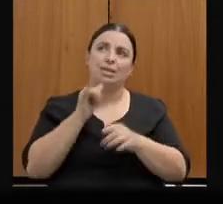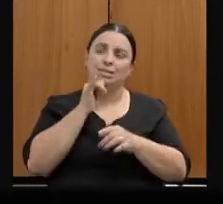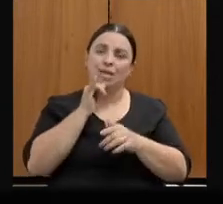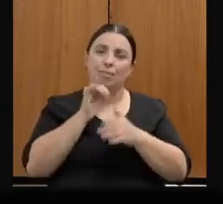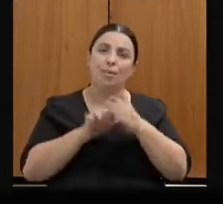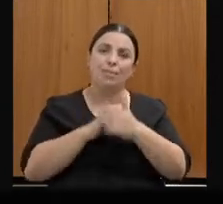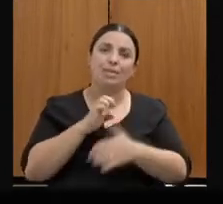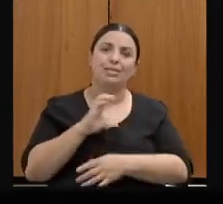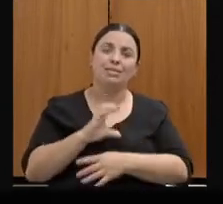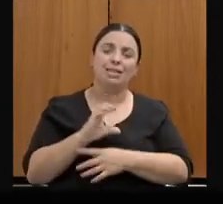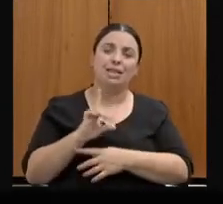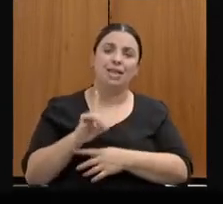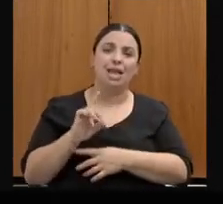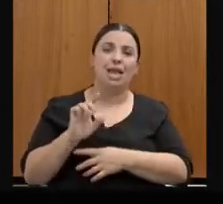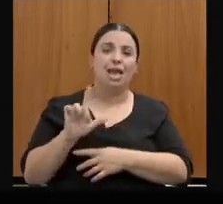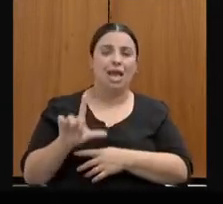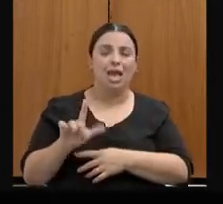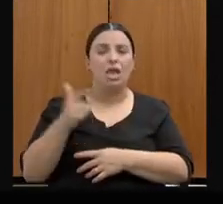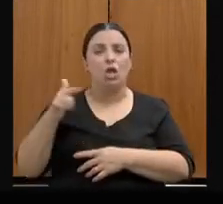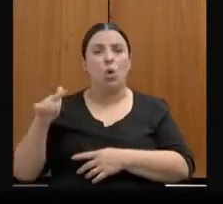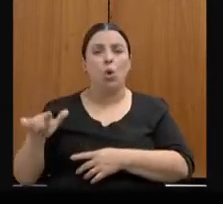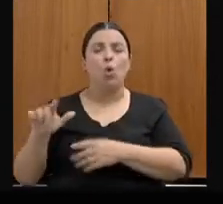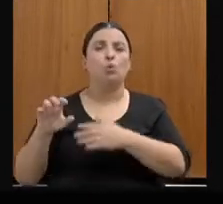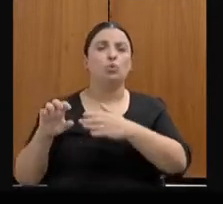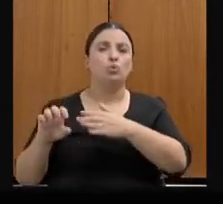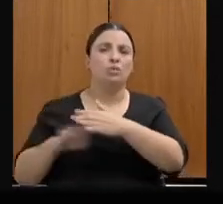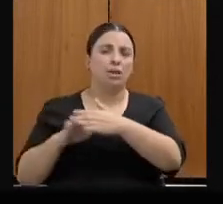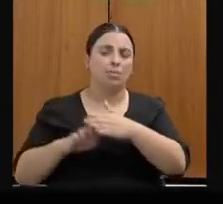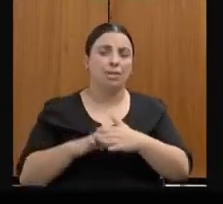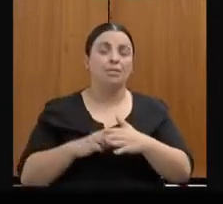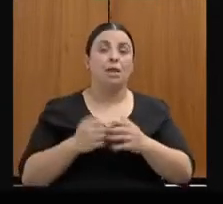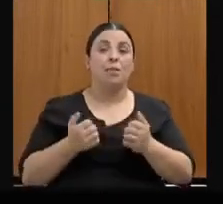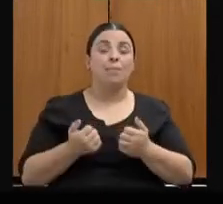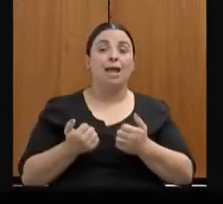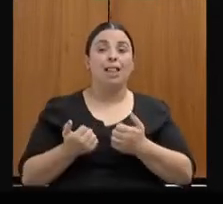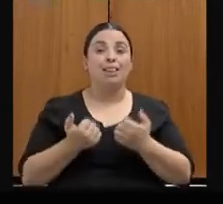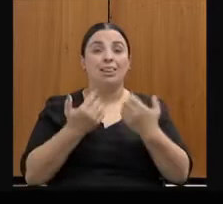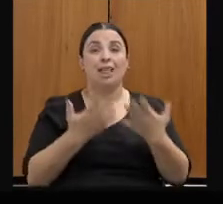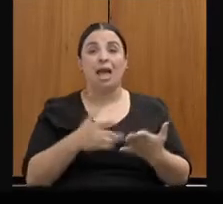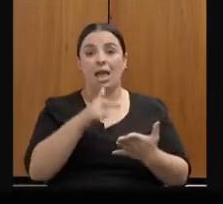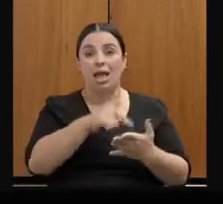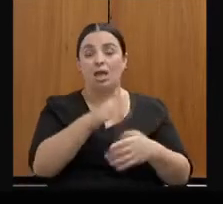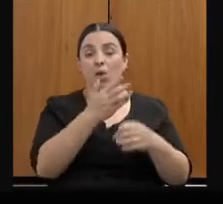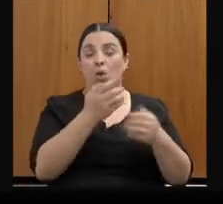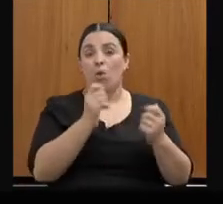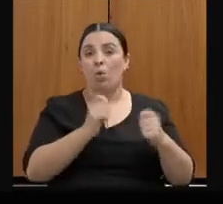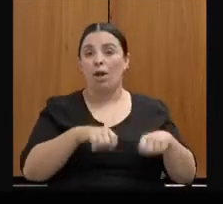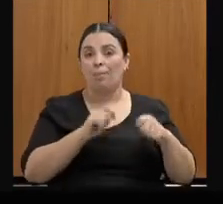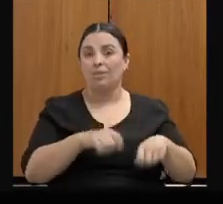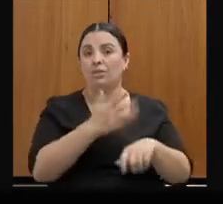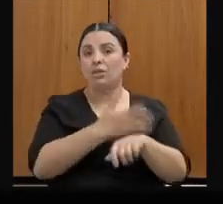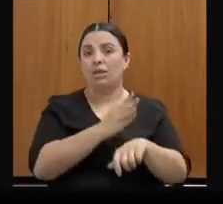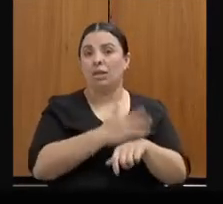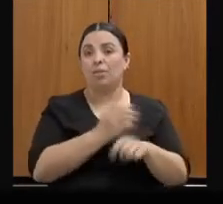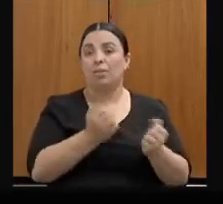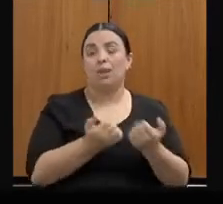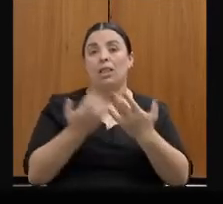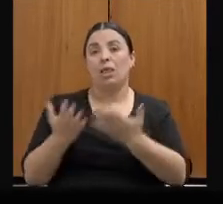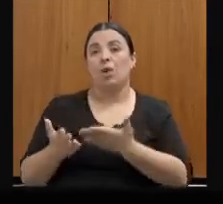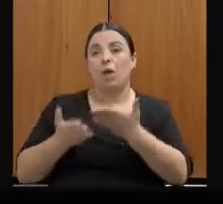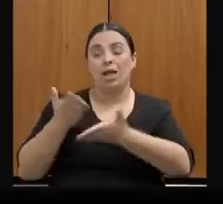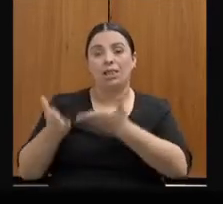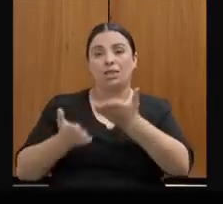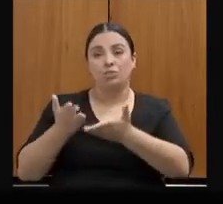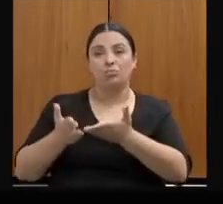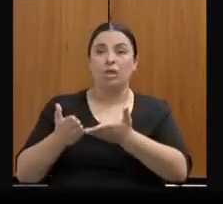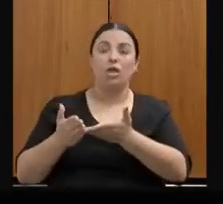prestar esse atendimento multidisciplinar e cada vez mais conseguimos abranger várias áreas de informação no que se